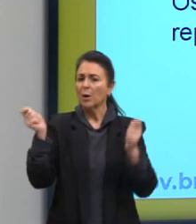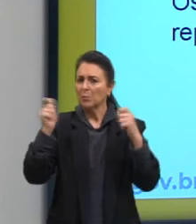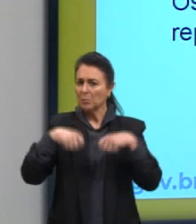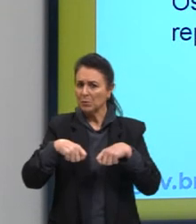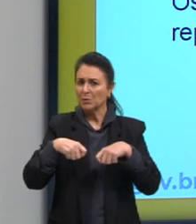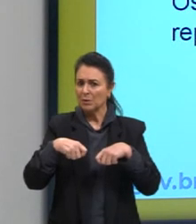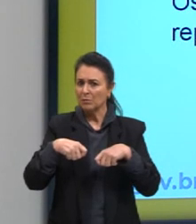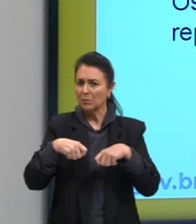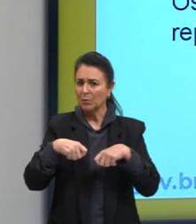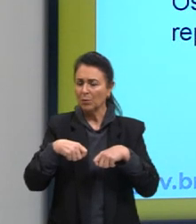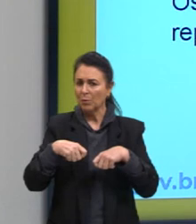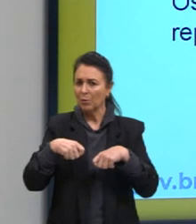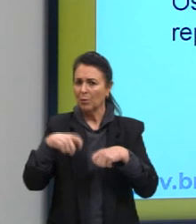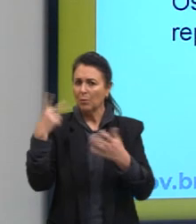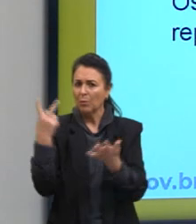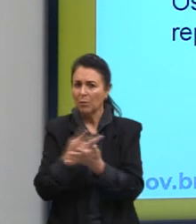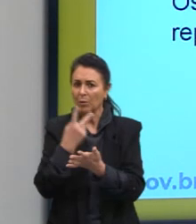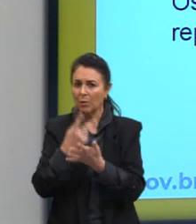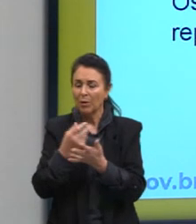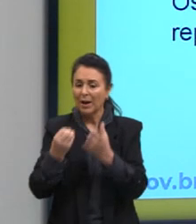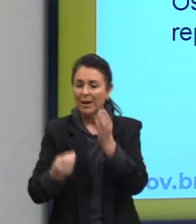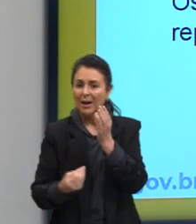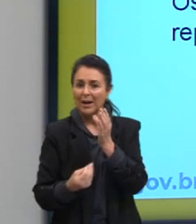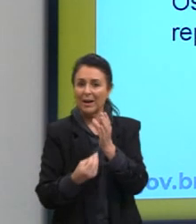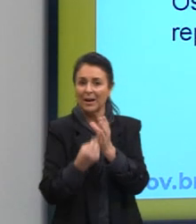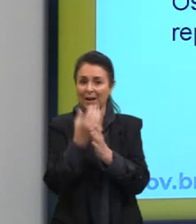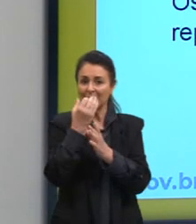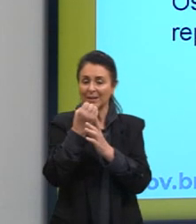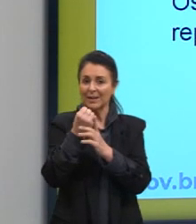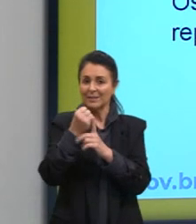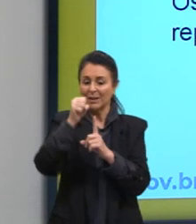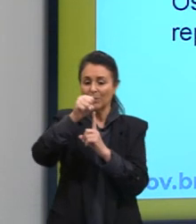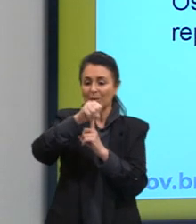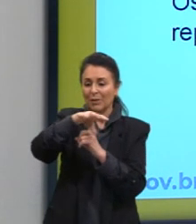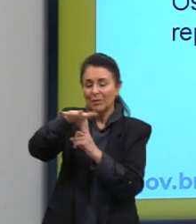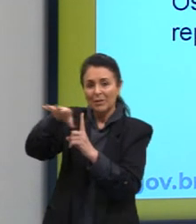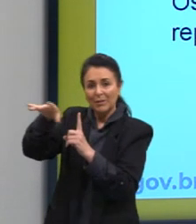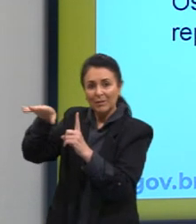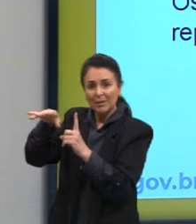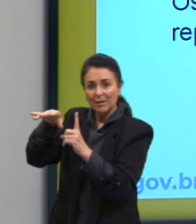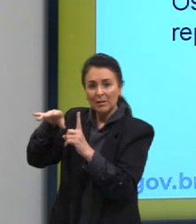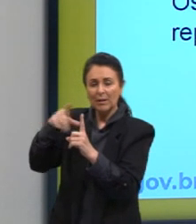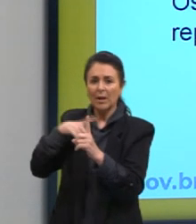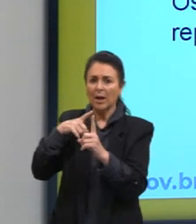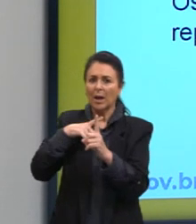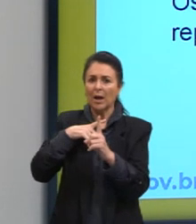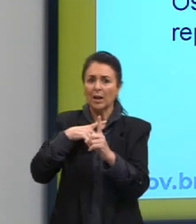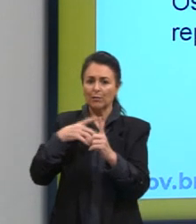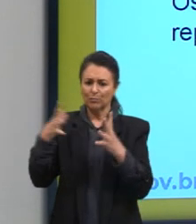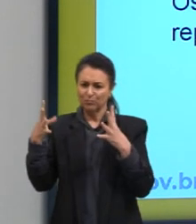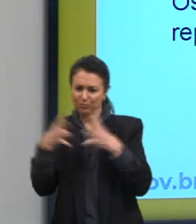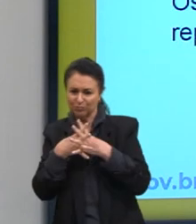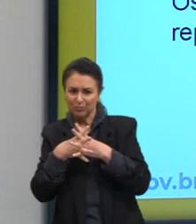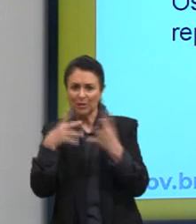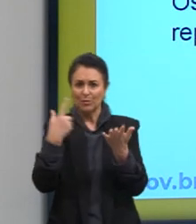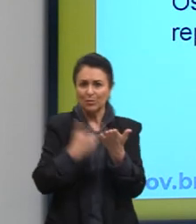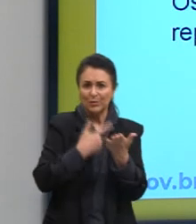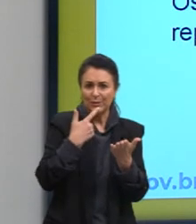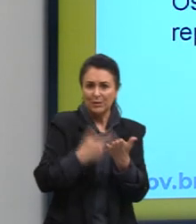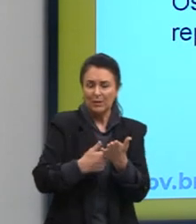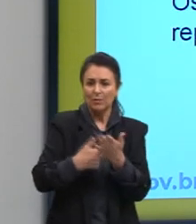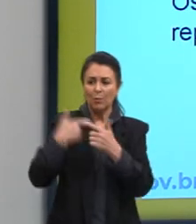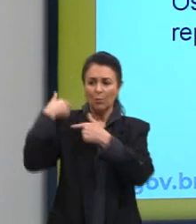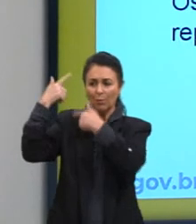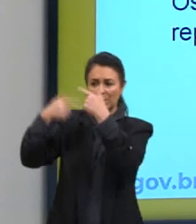Menóquio, a invenção da imprensa e a reforma. A imprensa lhe permitiu confrontar os livros com a tradição